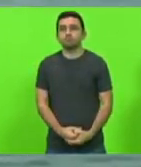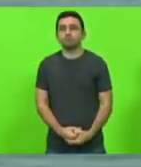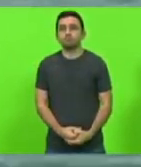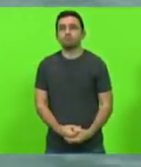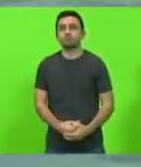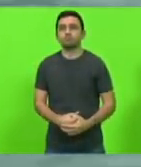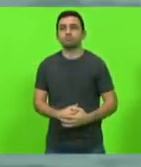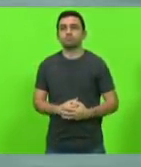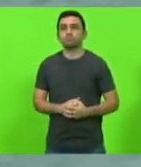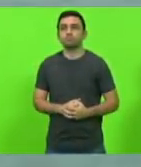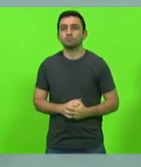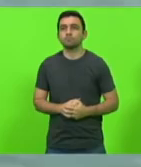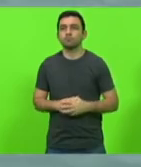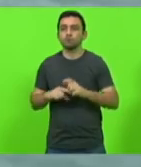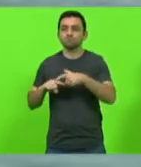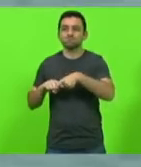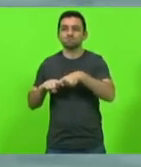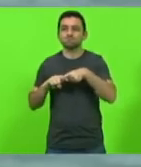rebocando ali